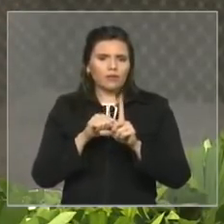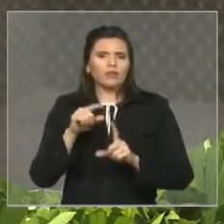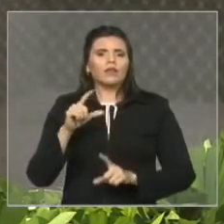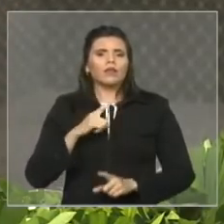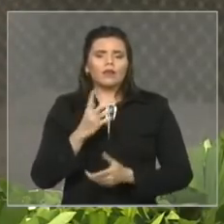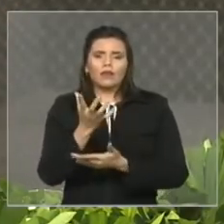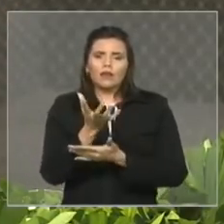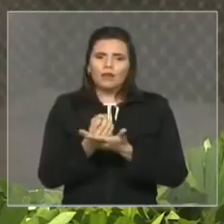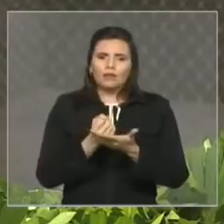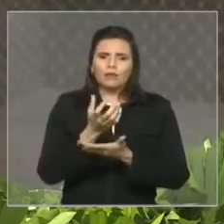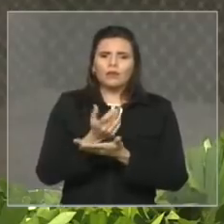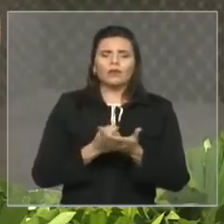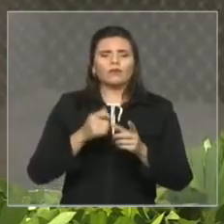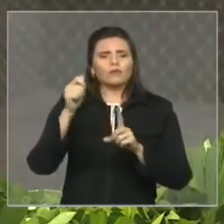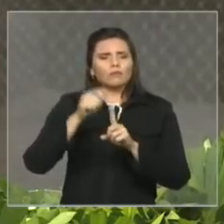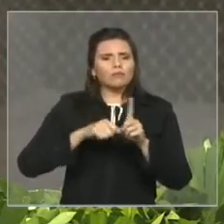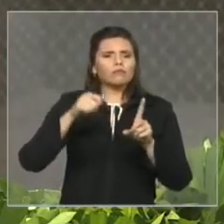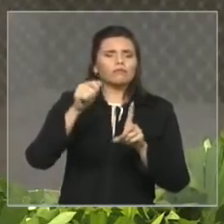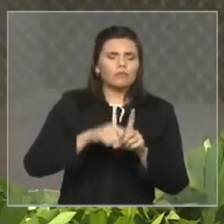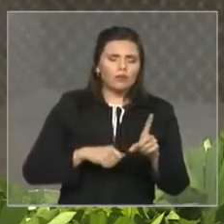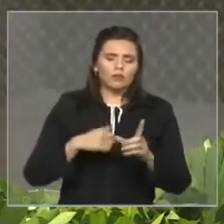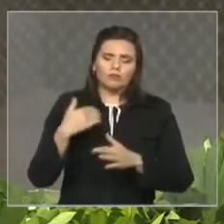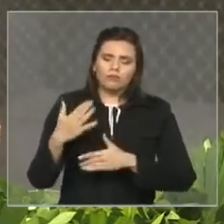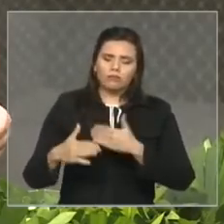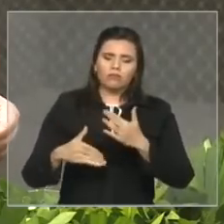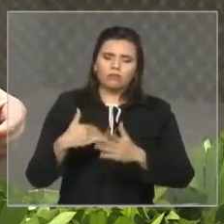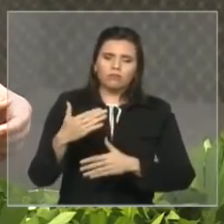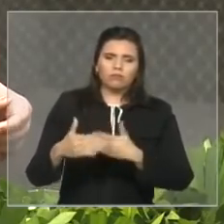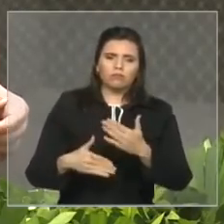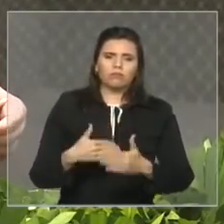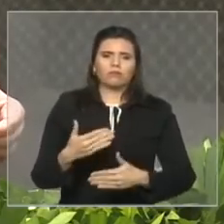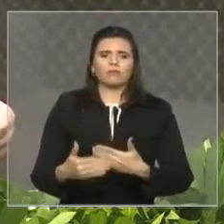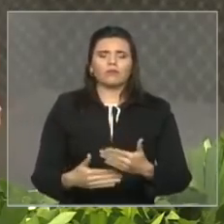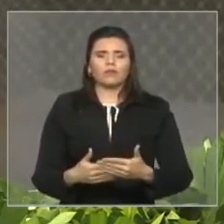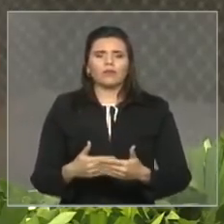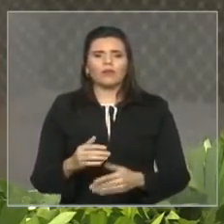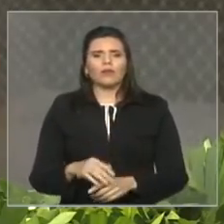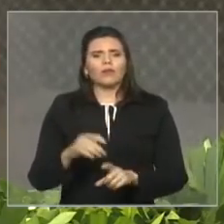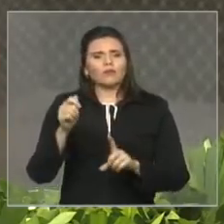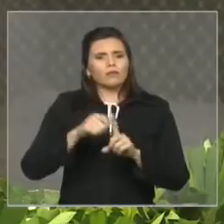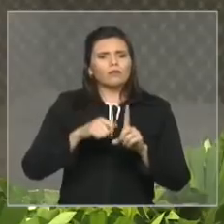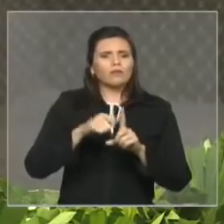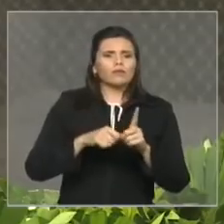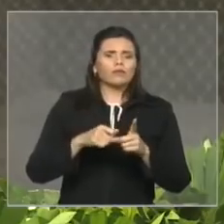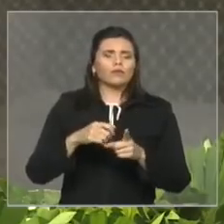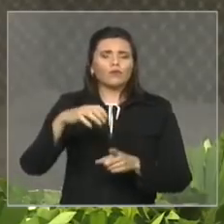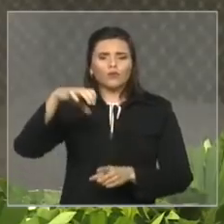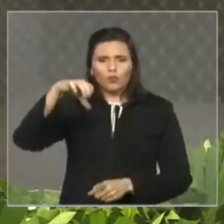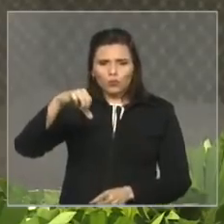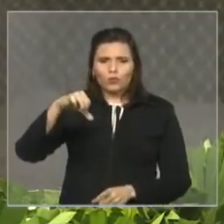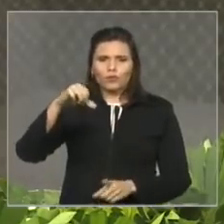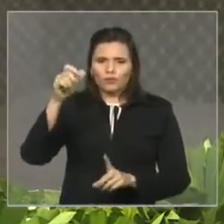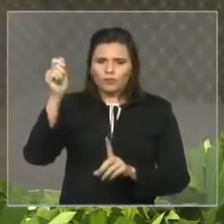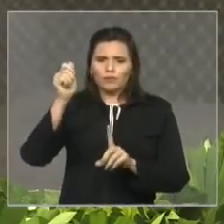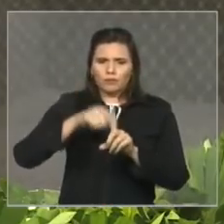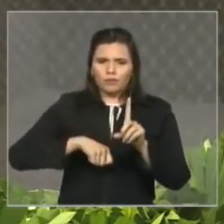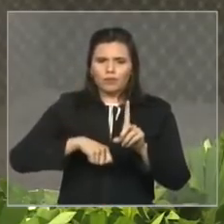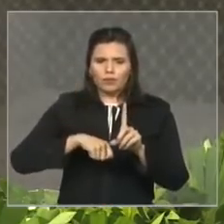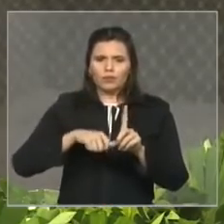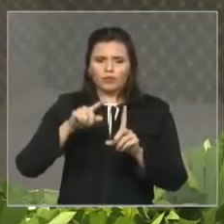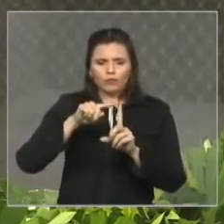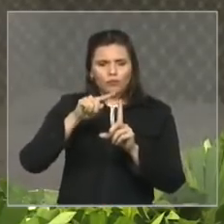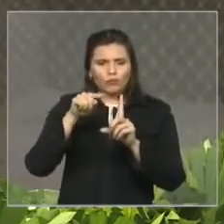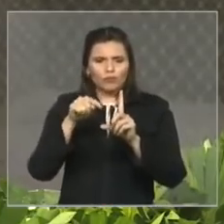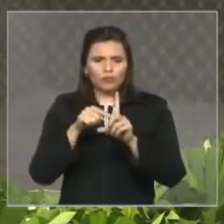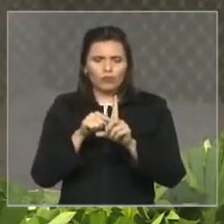mensais ao longo da gestação e dos três primeiros de vida do seu bebê para garantir o cumprimento de